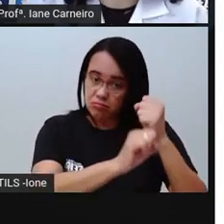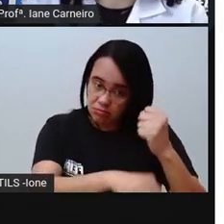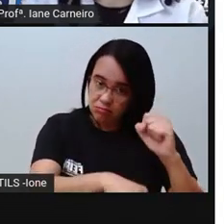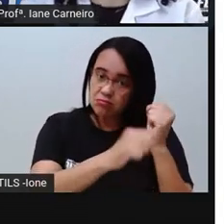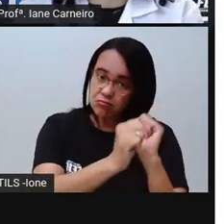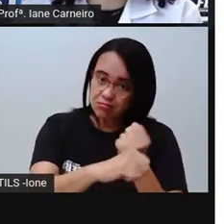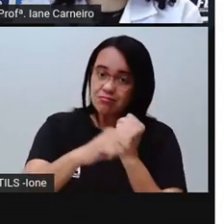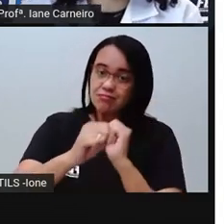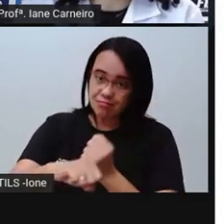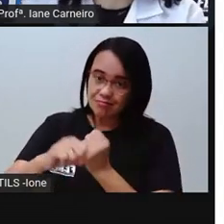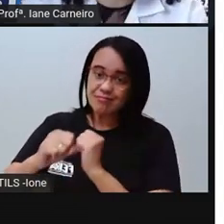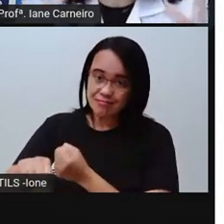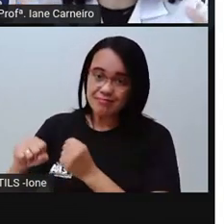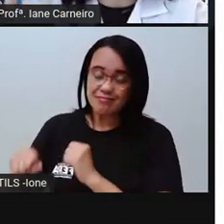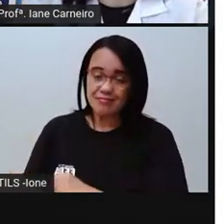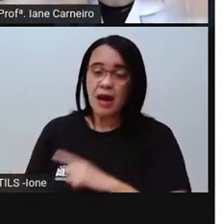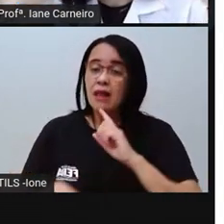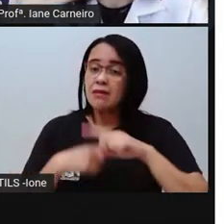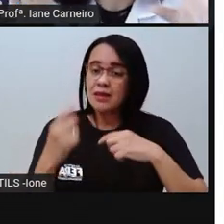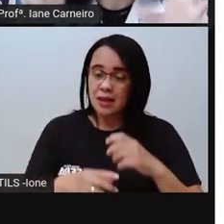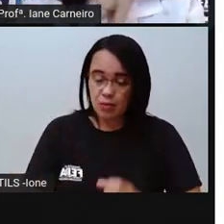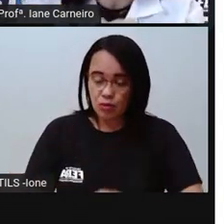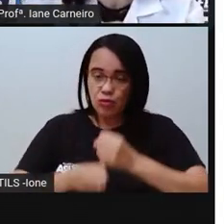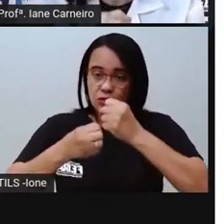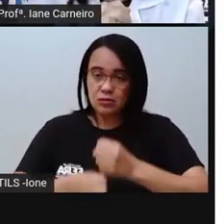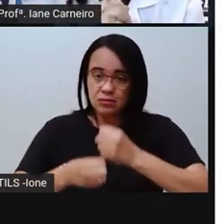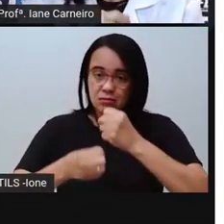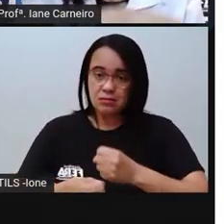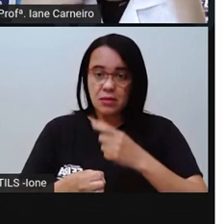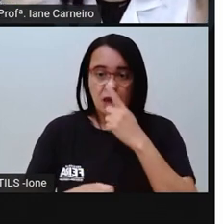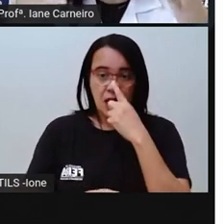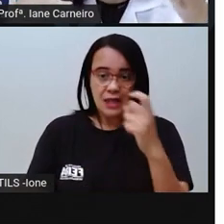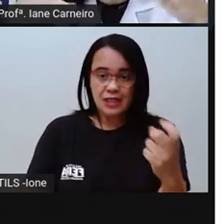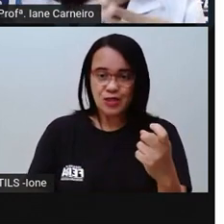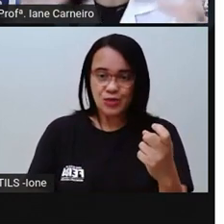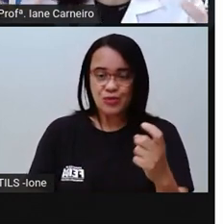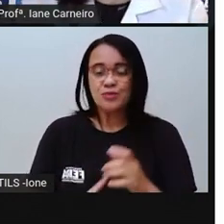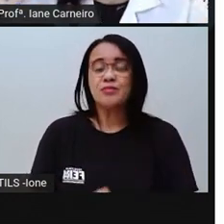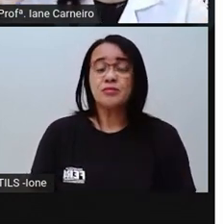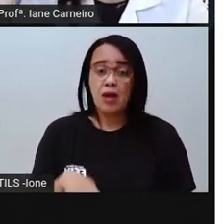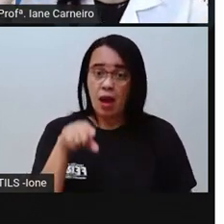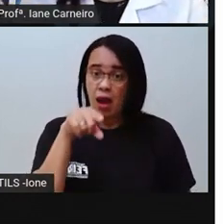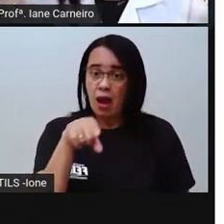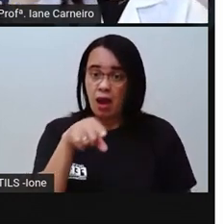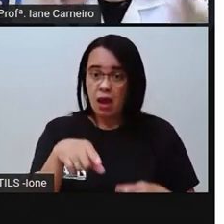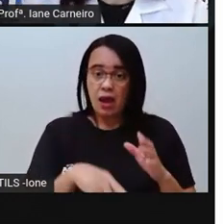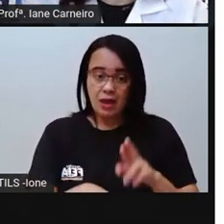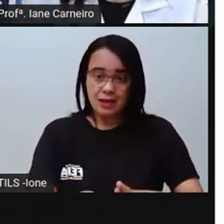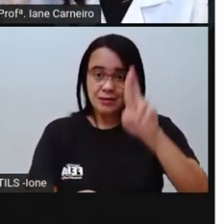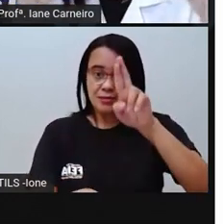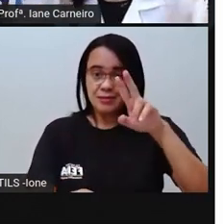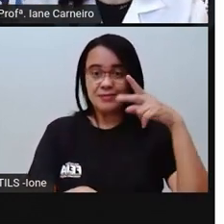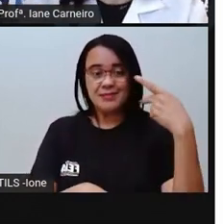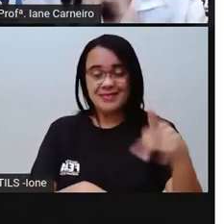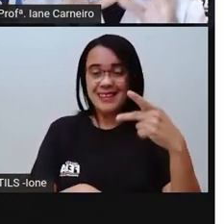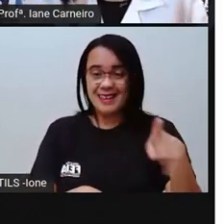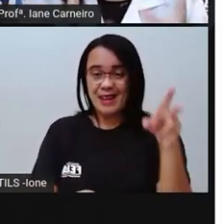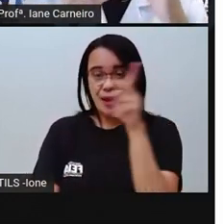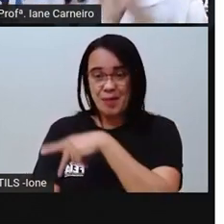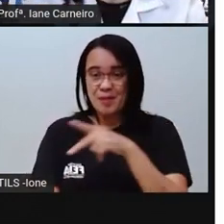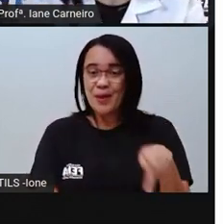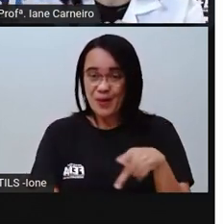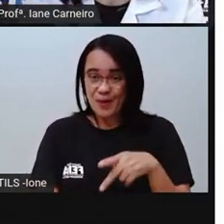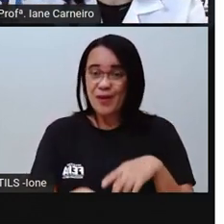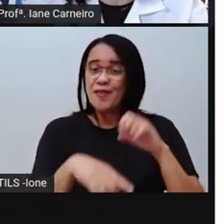colocava no saco do lixo para o carro levar. Então, era a minha função, era varrer a